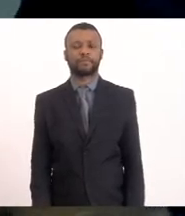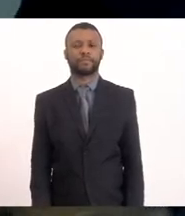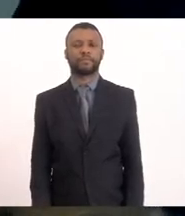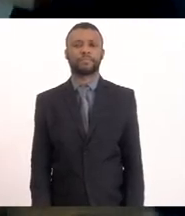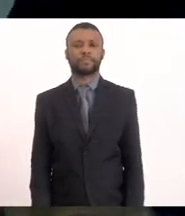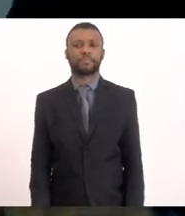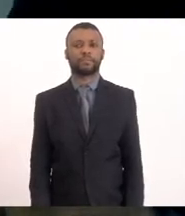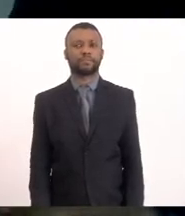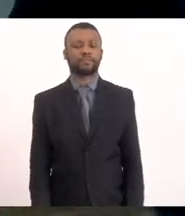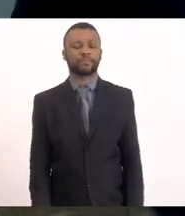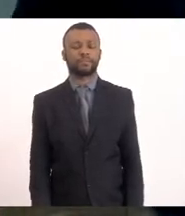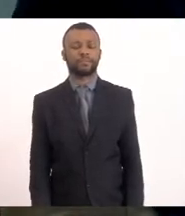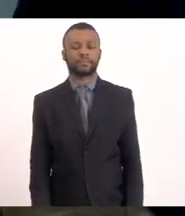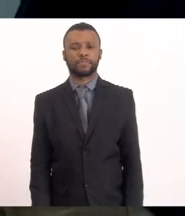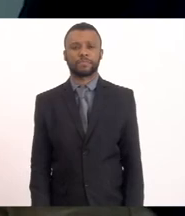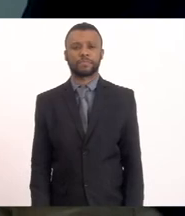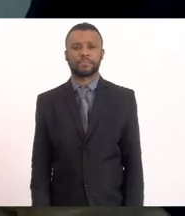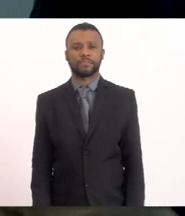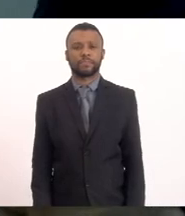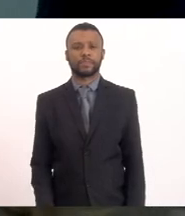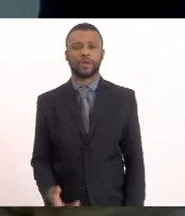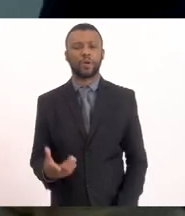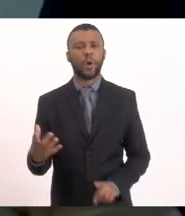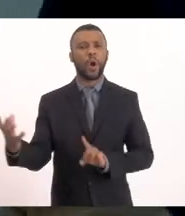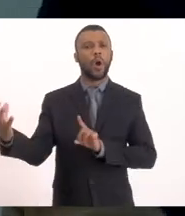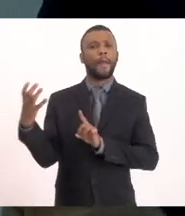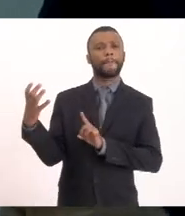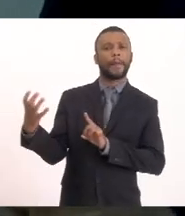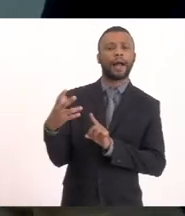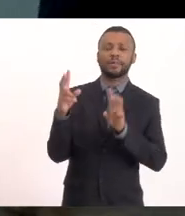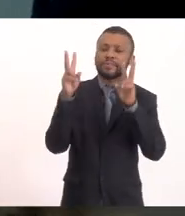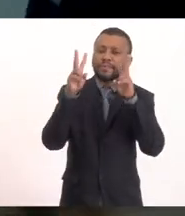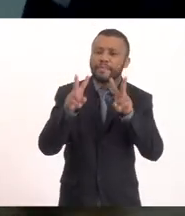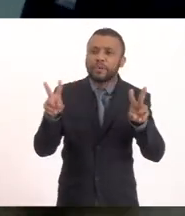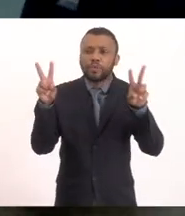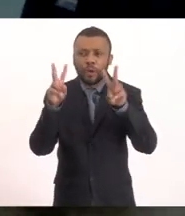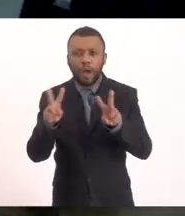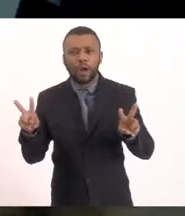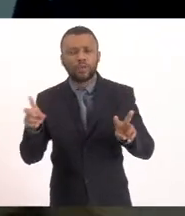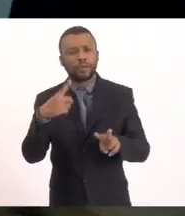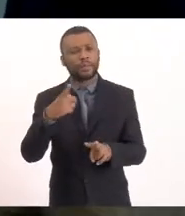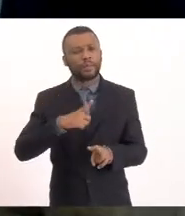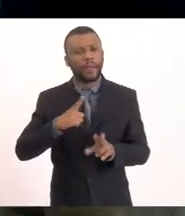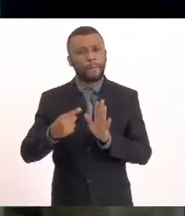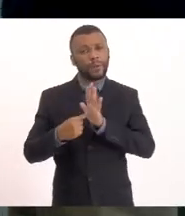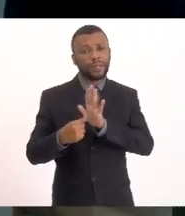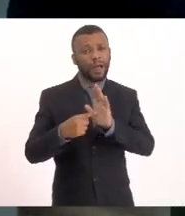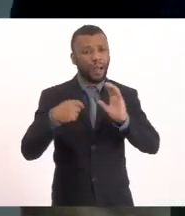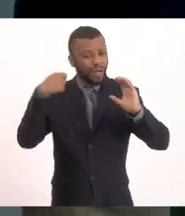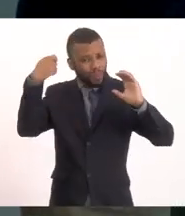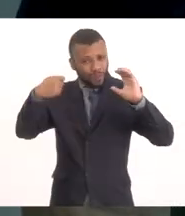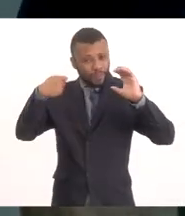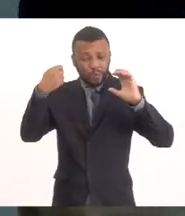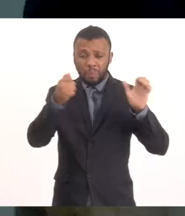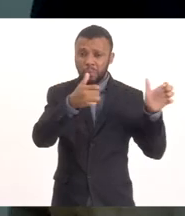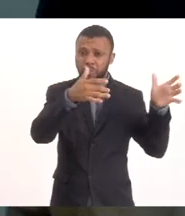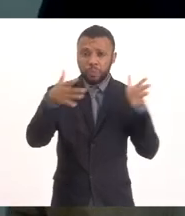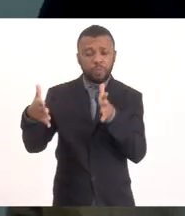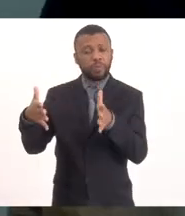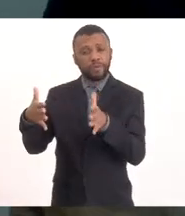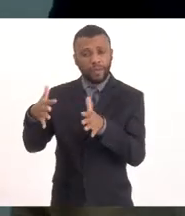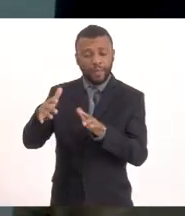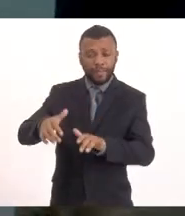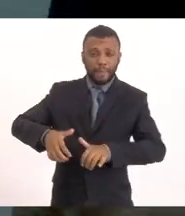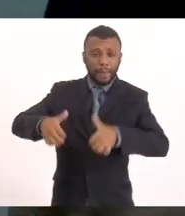Então Foi a questão Do impacto visual A gente tem alguns Videozinhos aqui Que acho que vai ficar Bem mais tranquilo De vocês verem